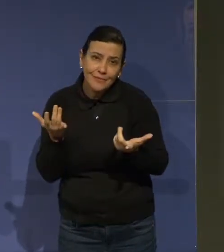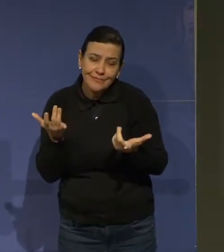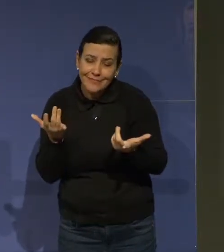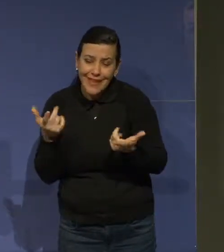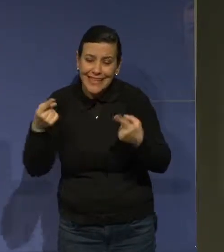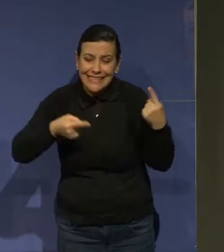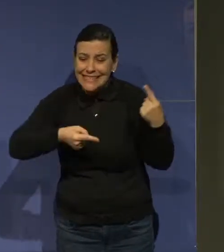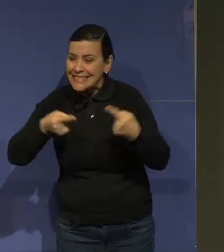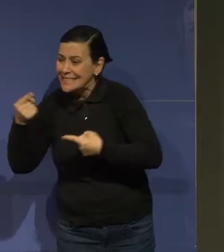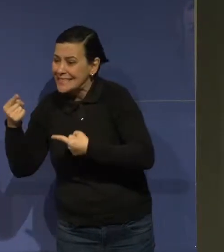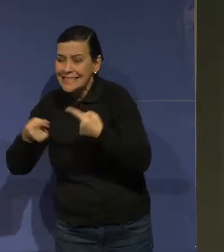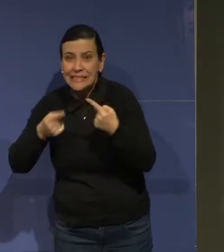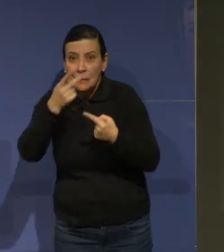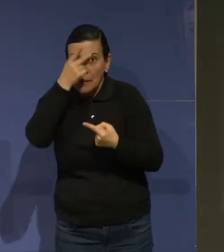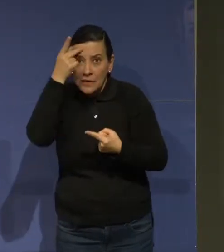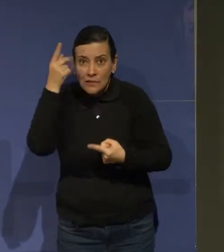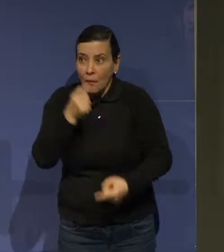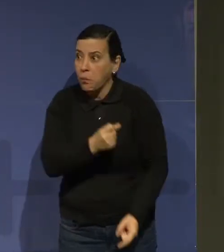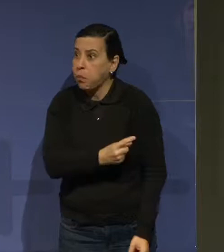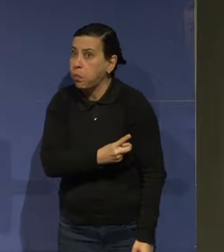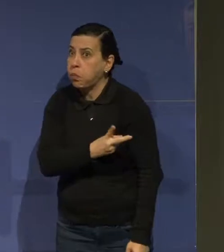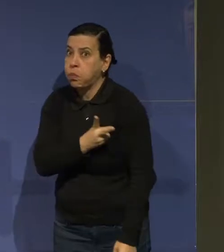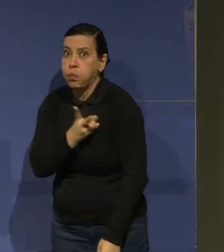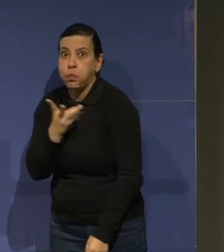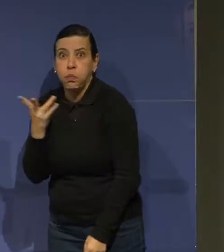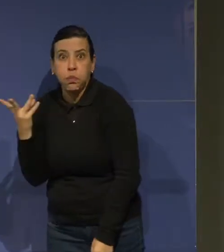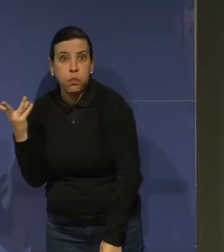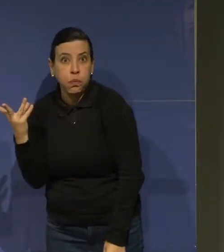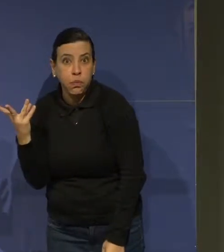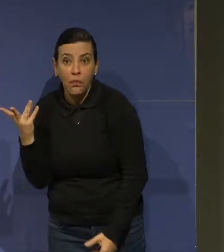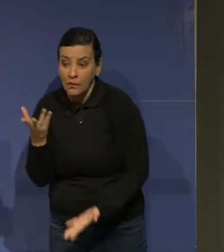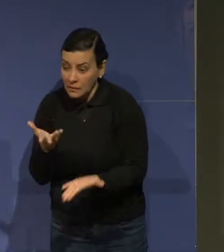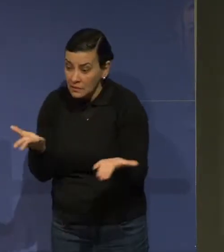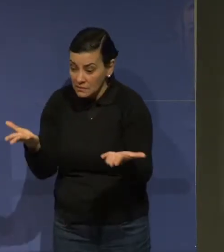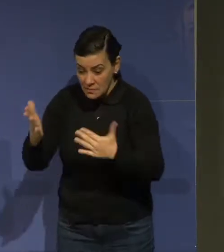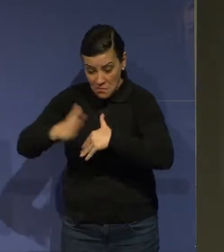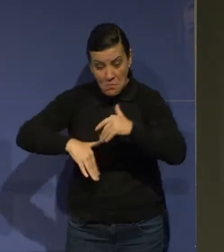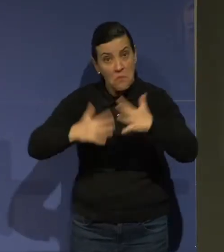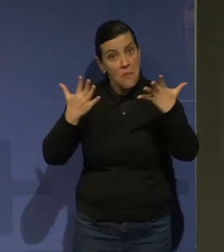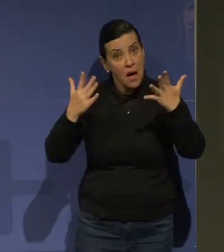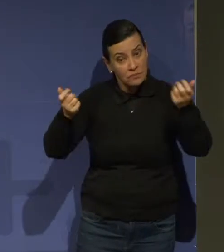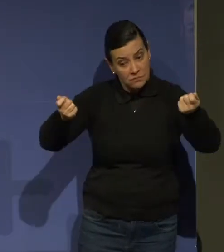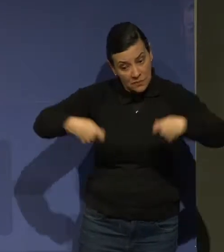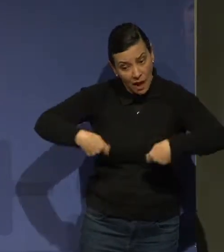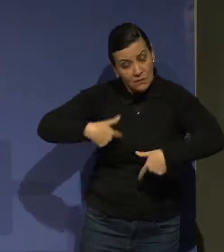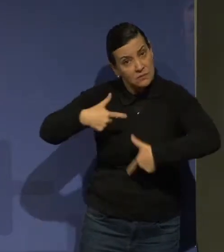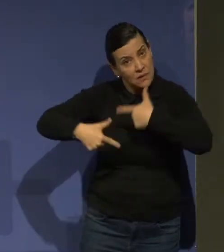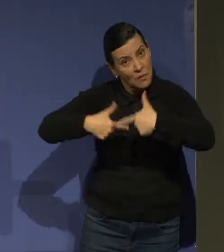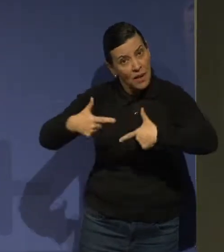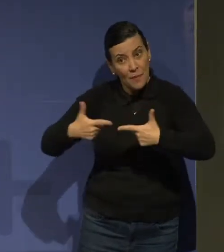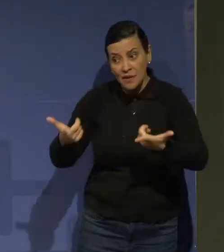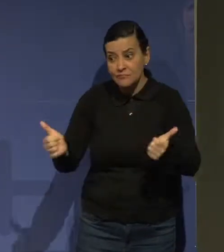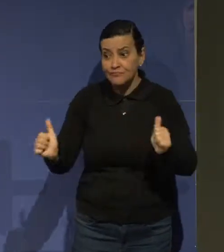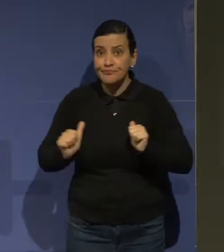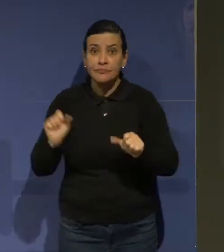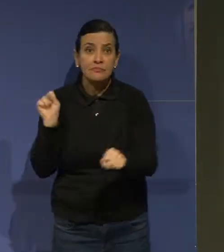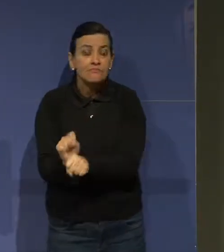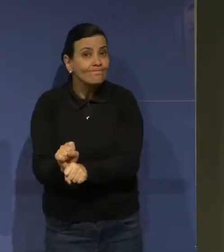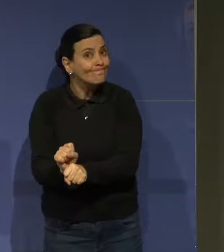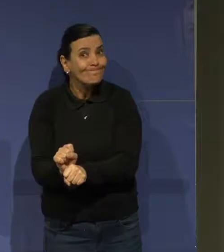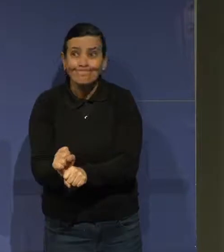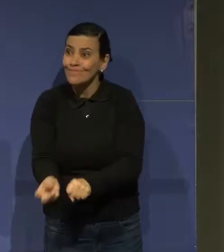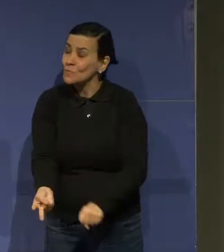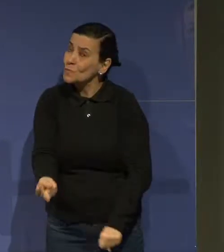ter tanta gente apta não produzindo. Então,